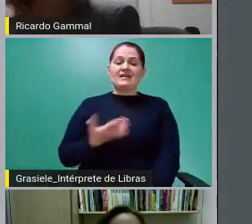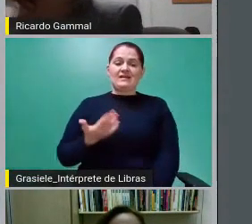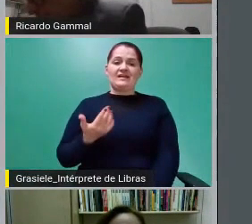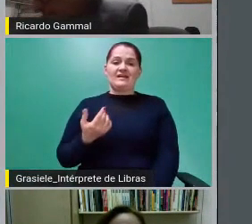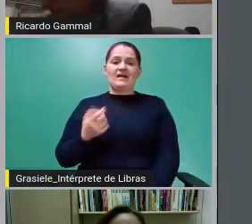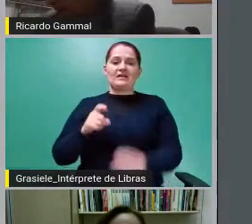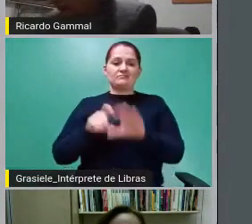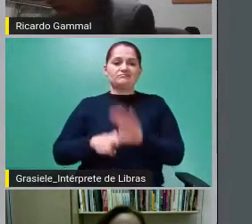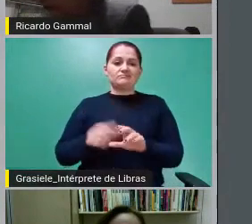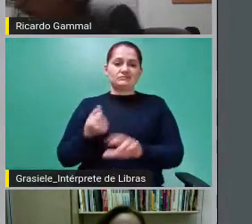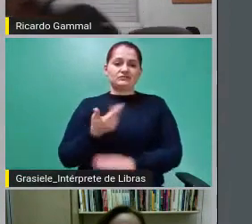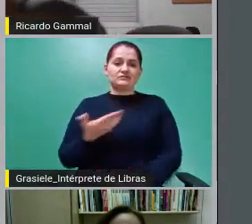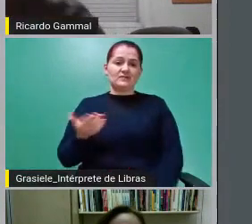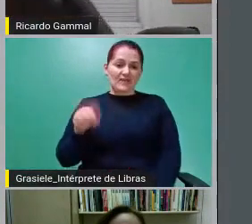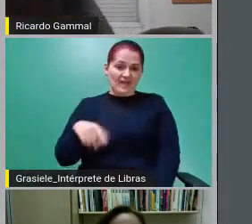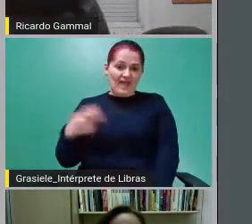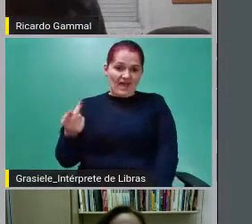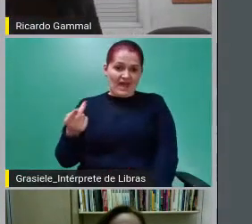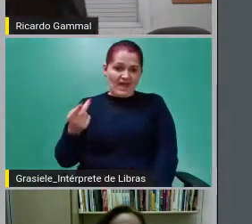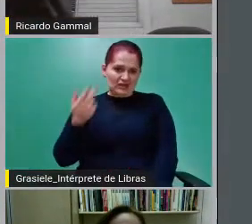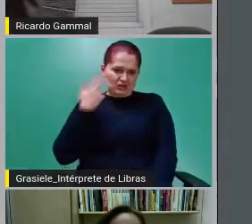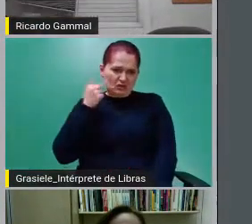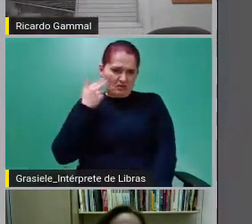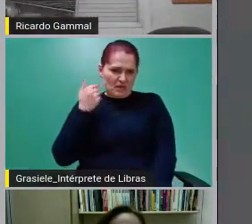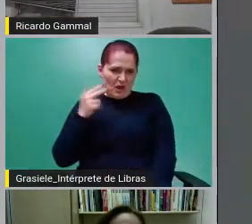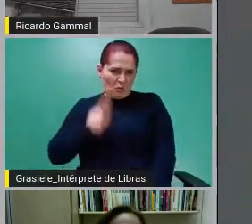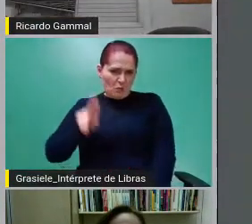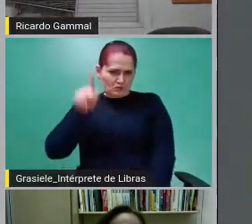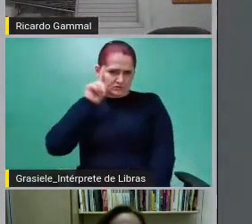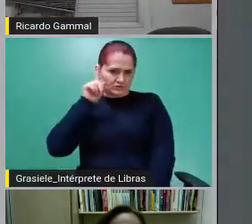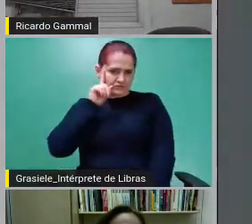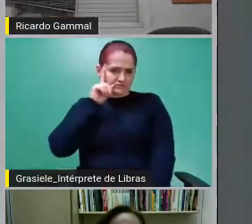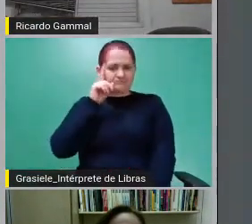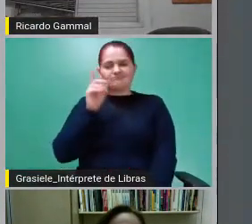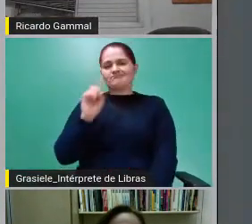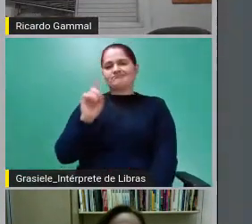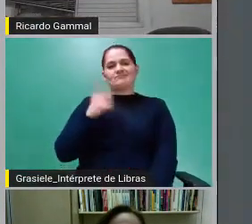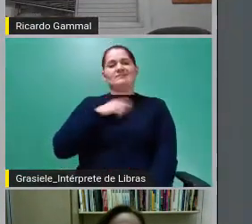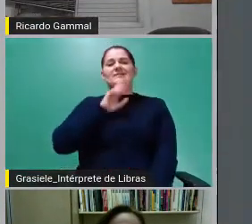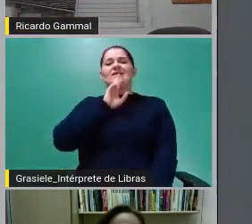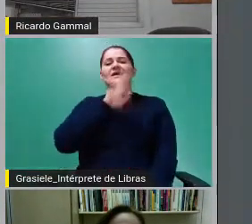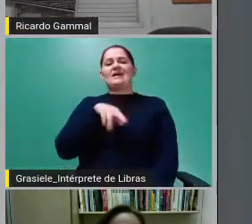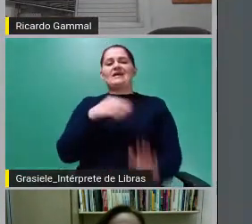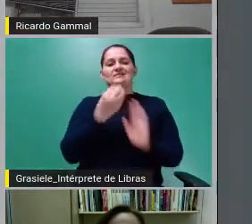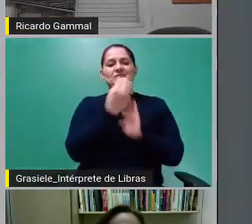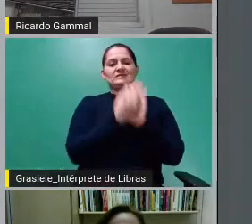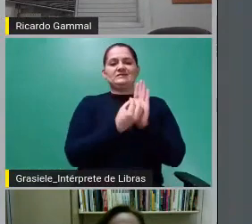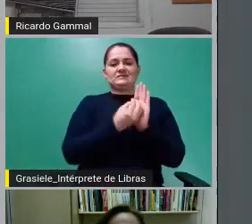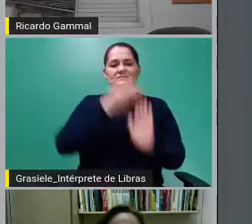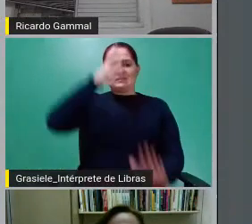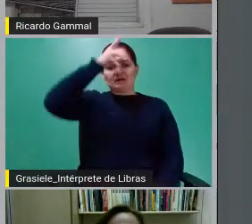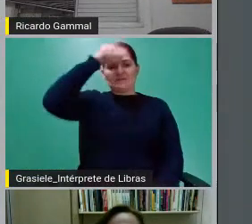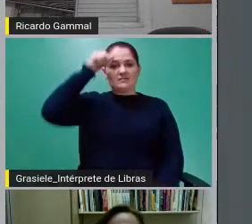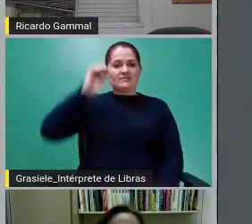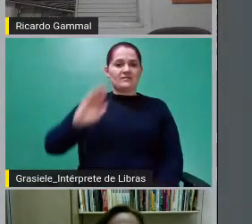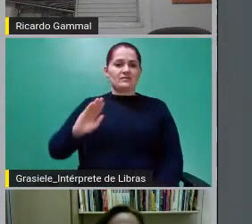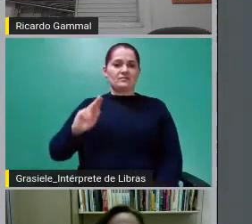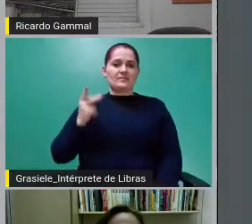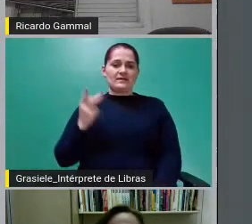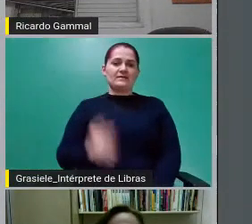Isso é operação usual? A resposta está aqui no ofício da própria Prefeitura de Belo Horizonte.